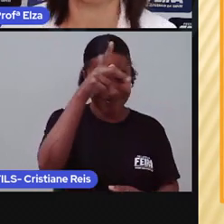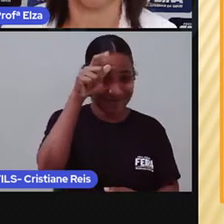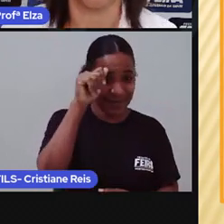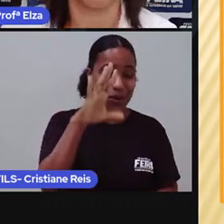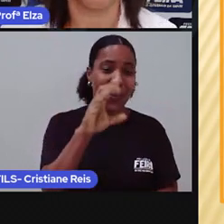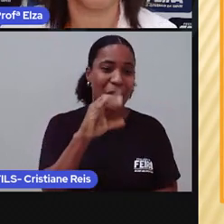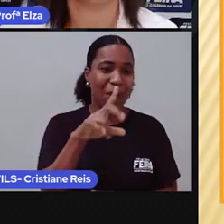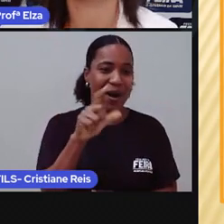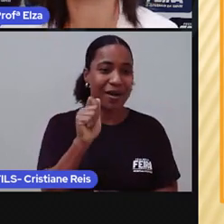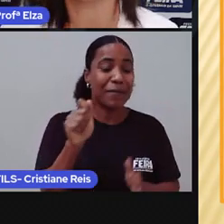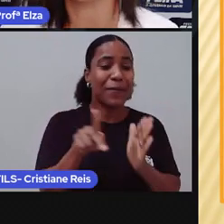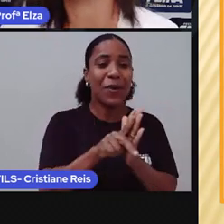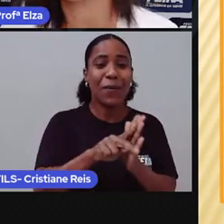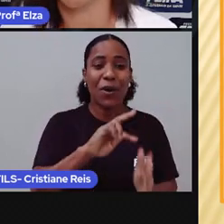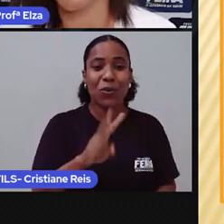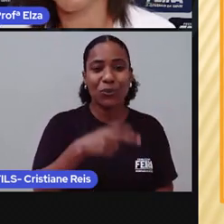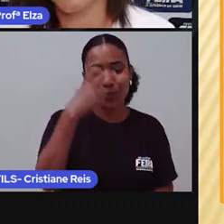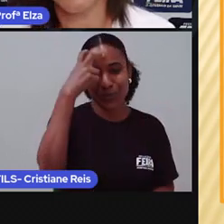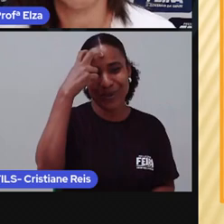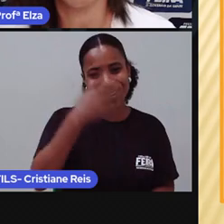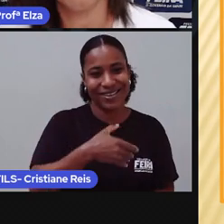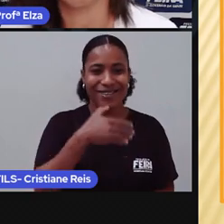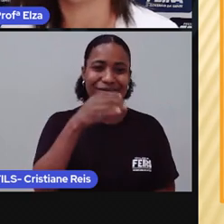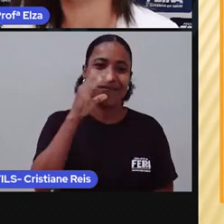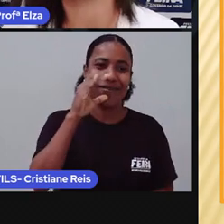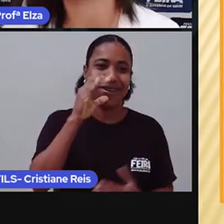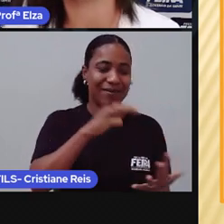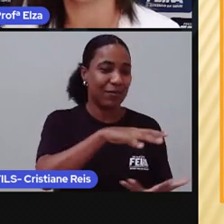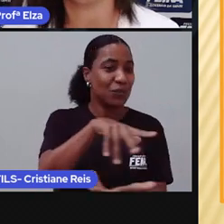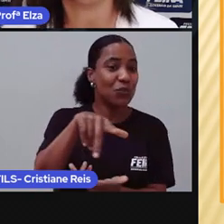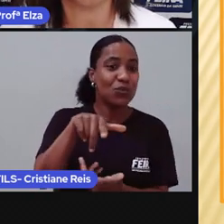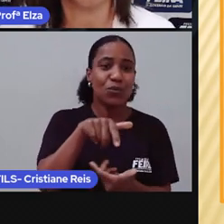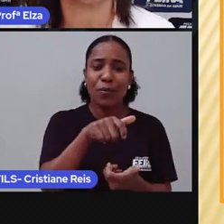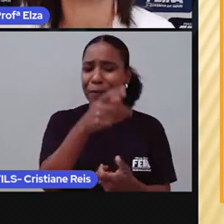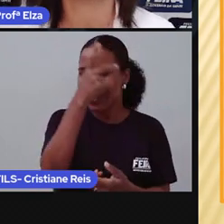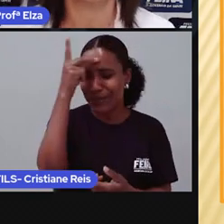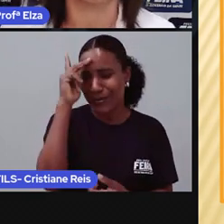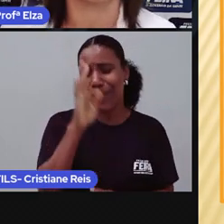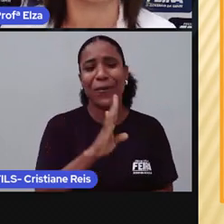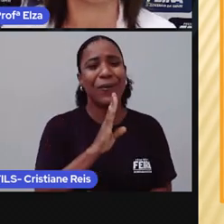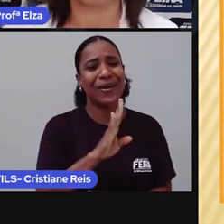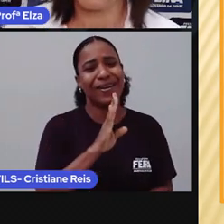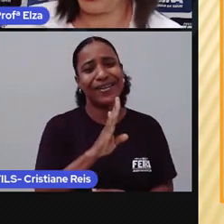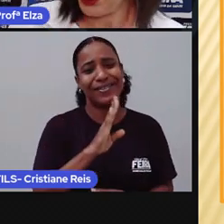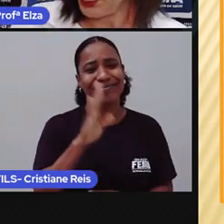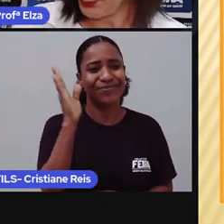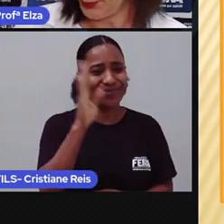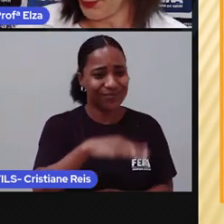cultura mundial. Pessoas conhecem e bebem Coca-Cola em todo o mundo.